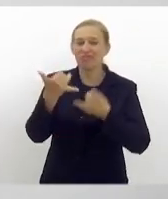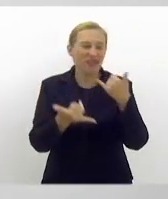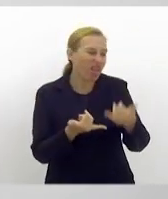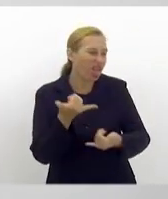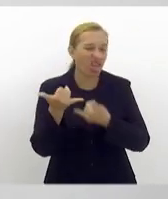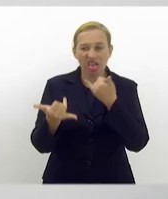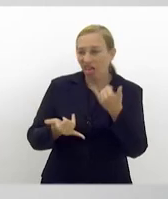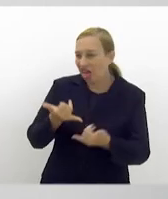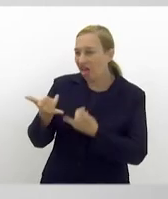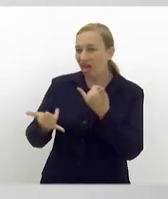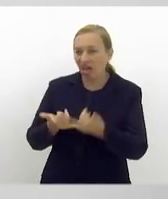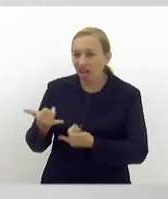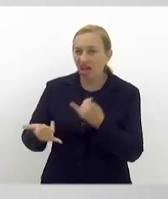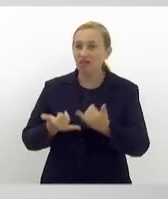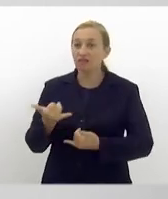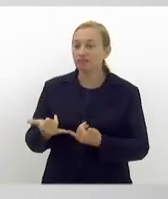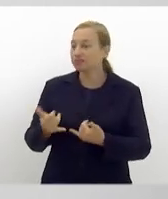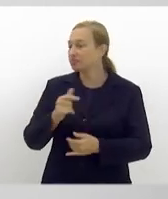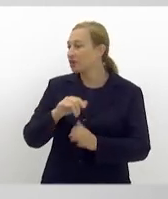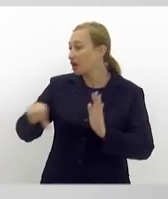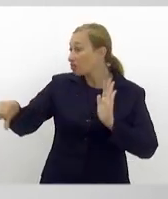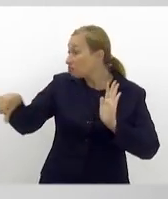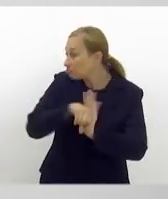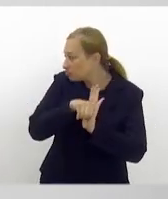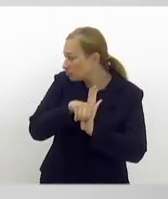deficiência, o nome disso é crime.